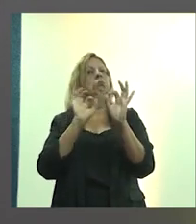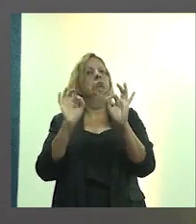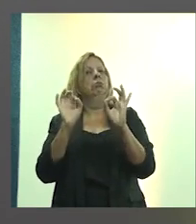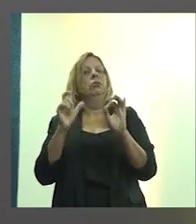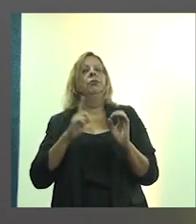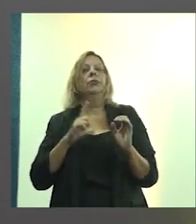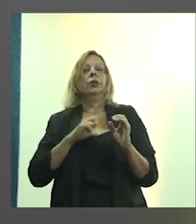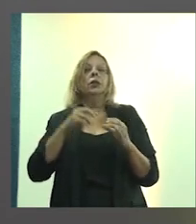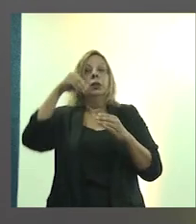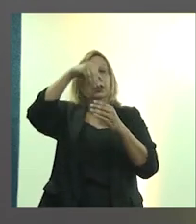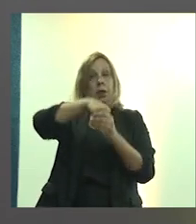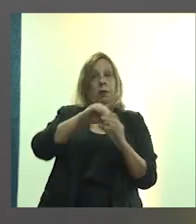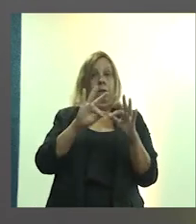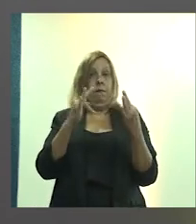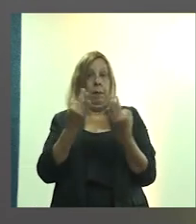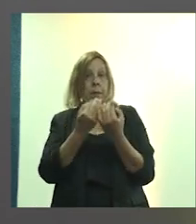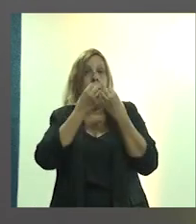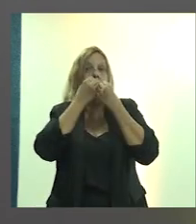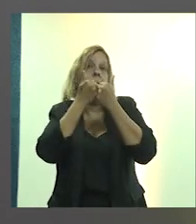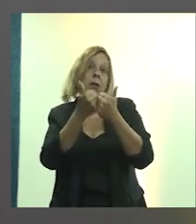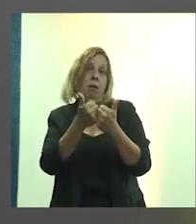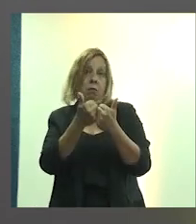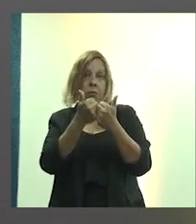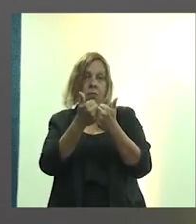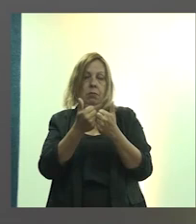família, mais a TIS.